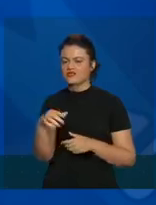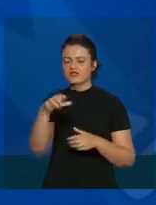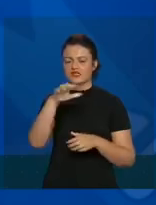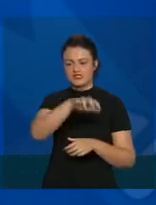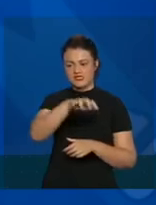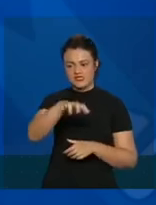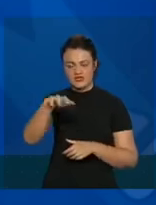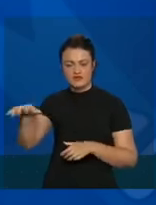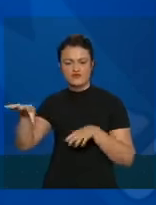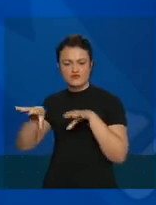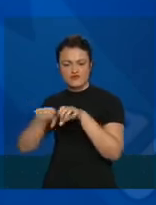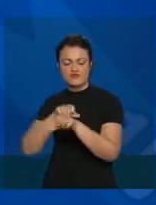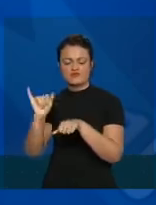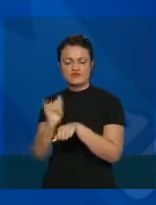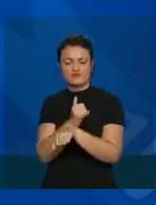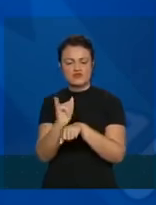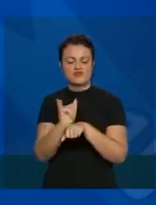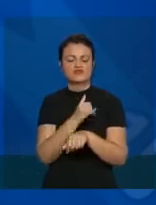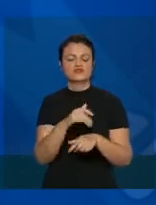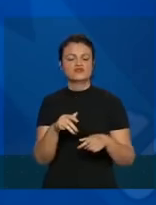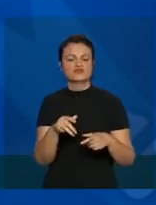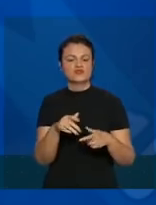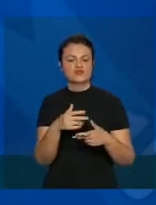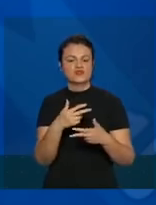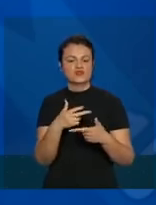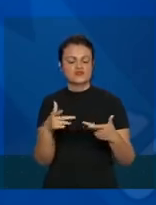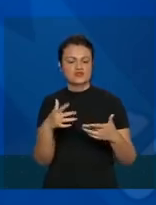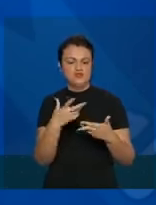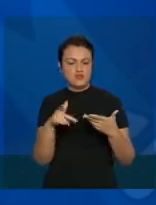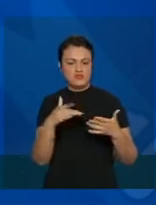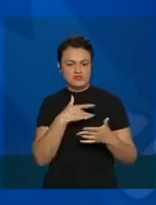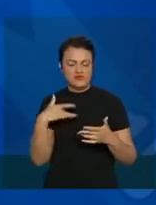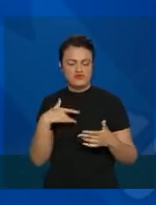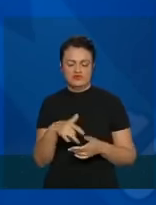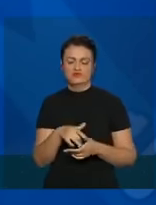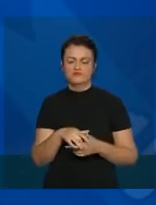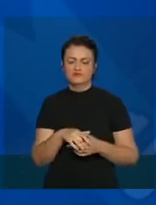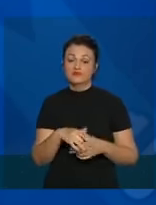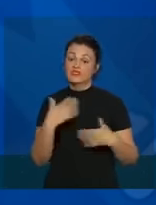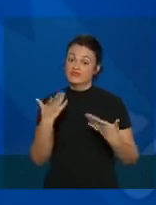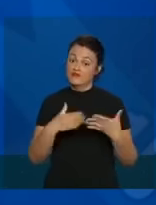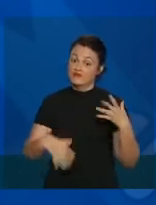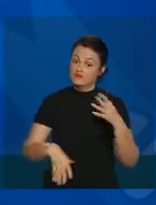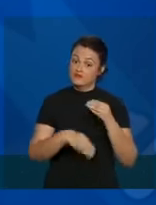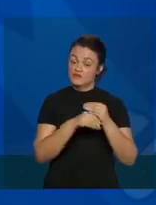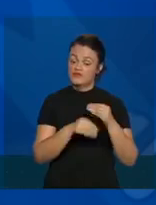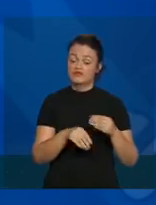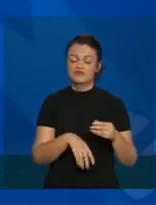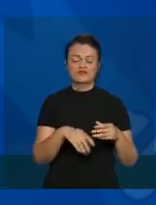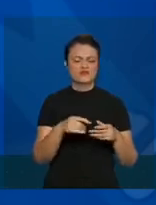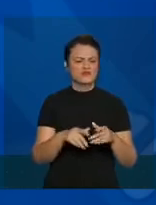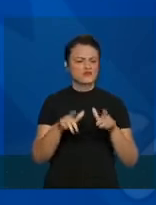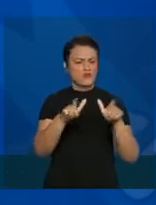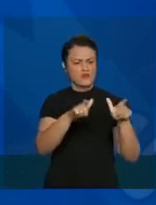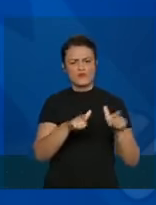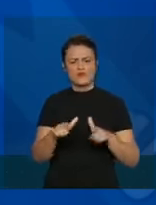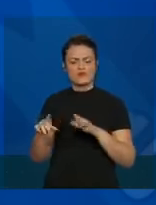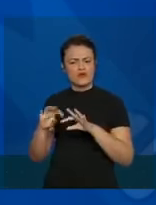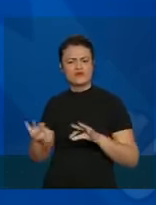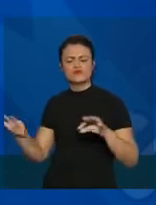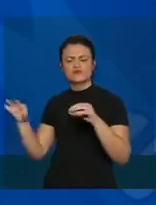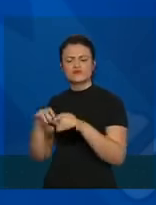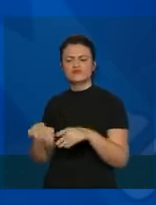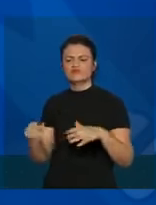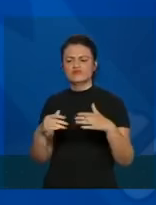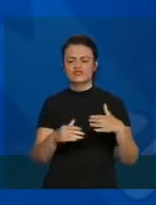de Informações Estratégicas de Vigilância de Saúde, o CIEVES, e estamos implantando o CIEVES em todos os estados de